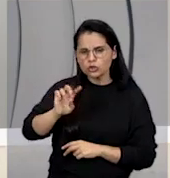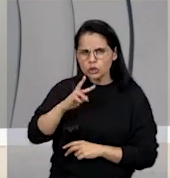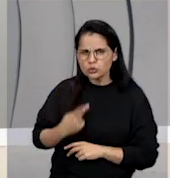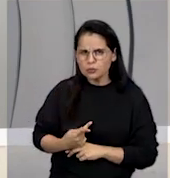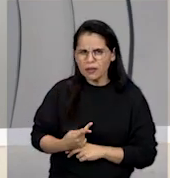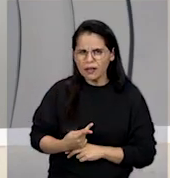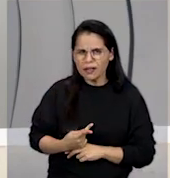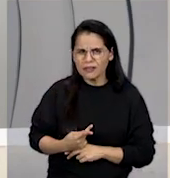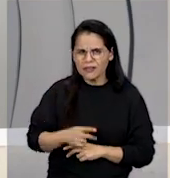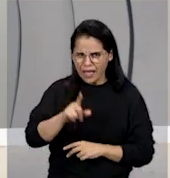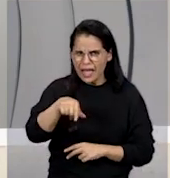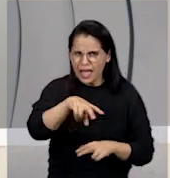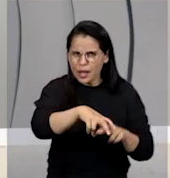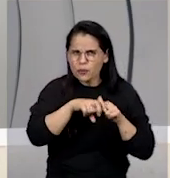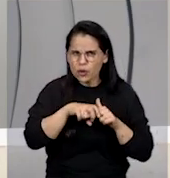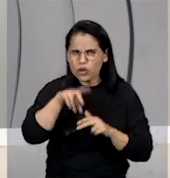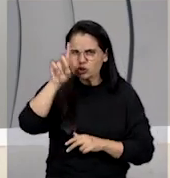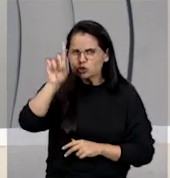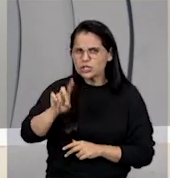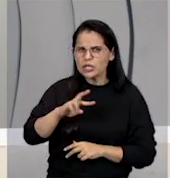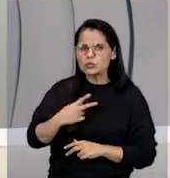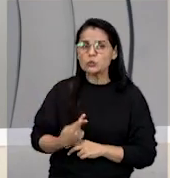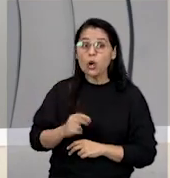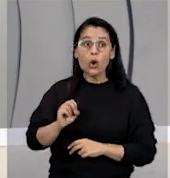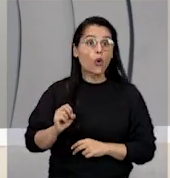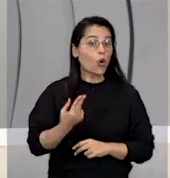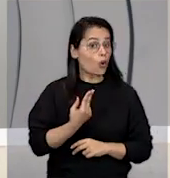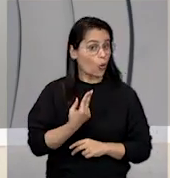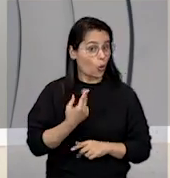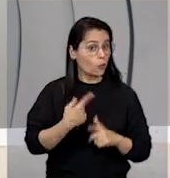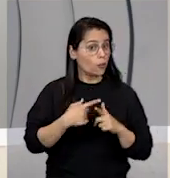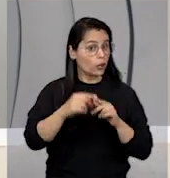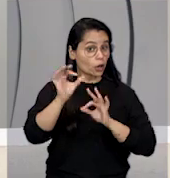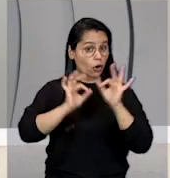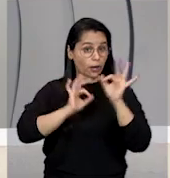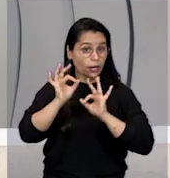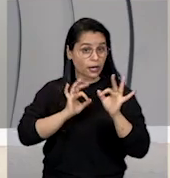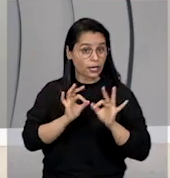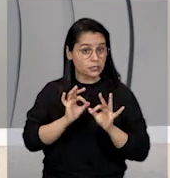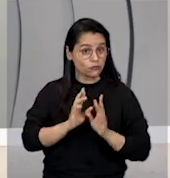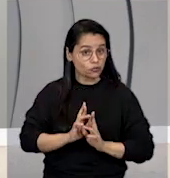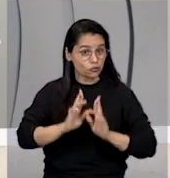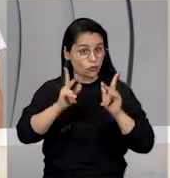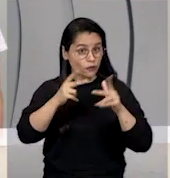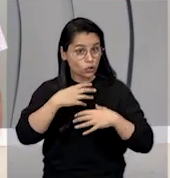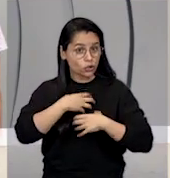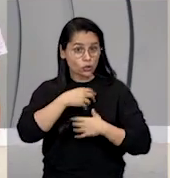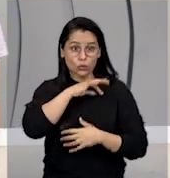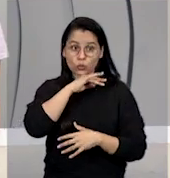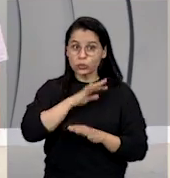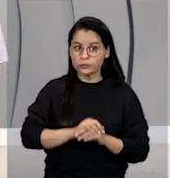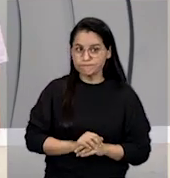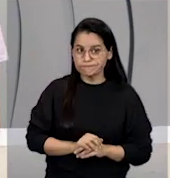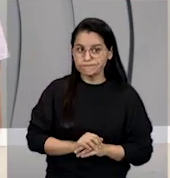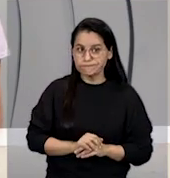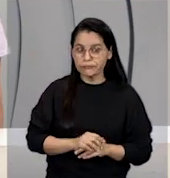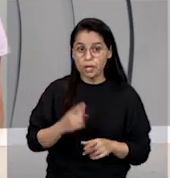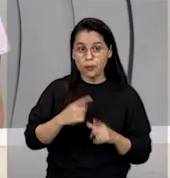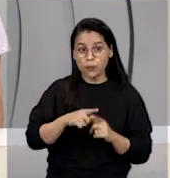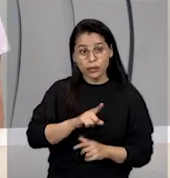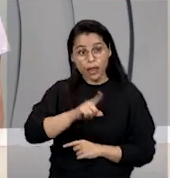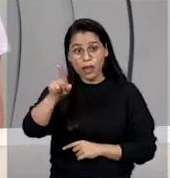é efetivamente por causa dos direitos humanos ou porque a gente se organiza de uma forma que não está muito legal? Porque lá nos direitos humanos não está